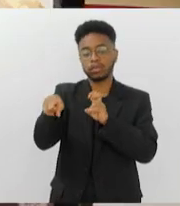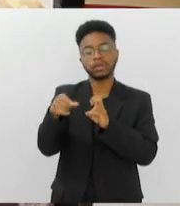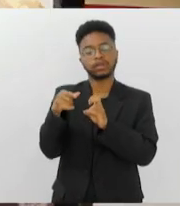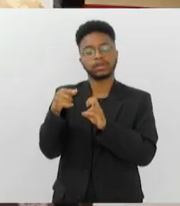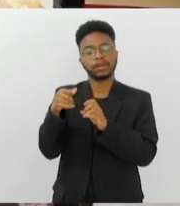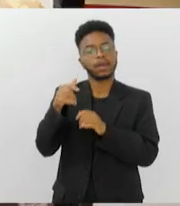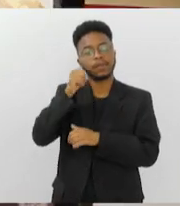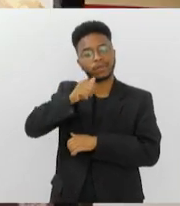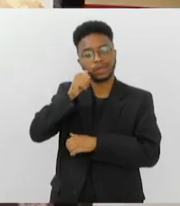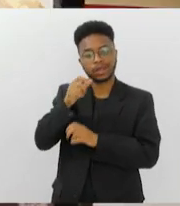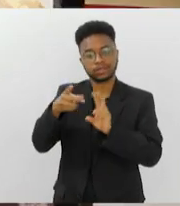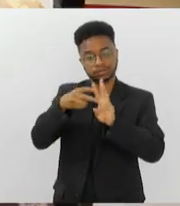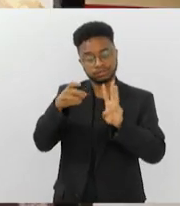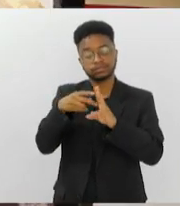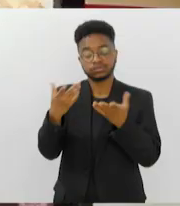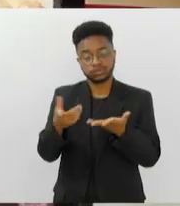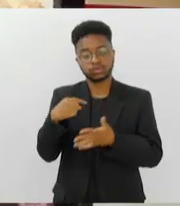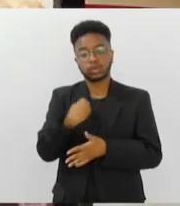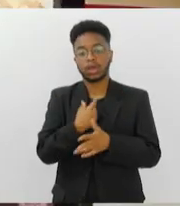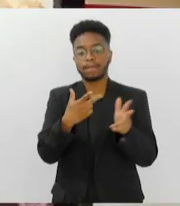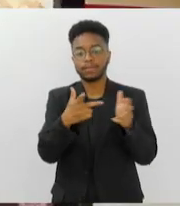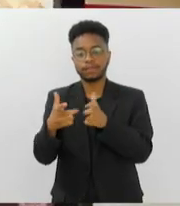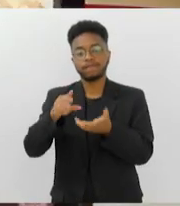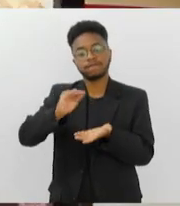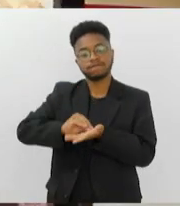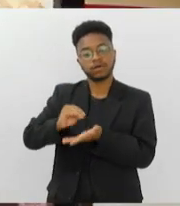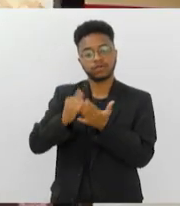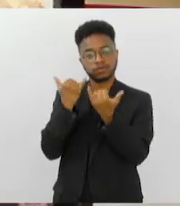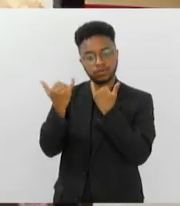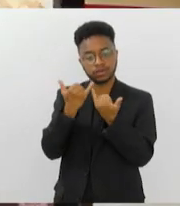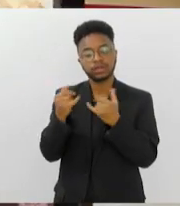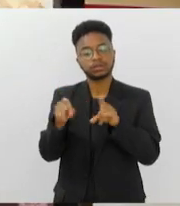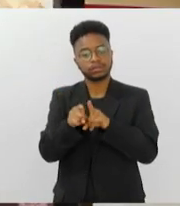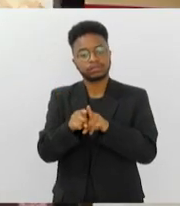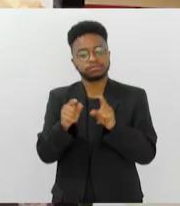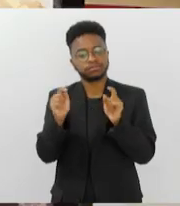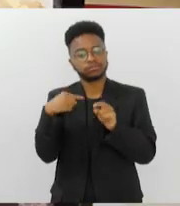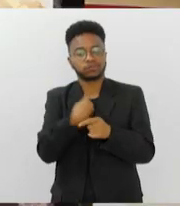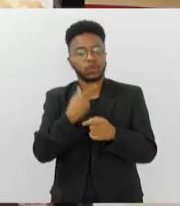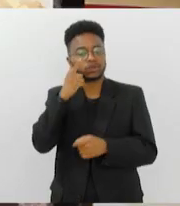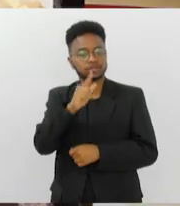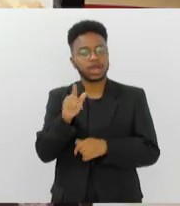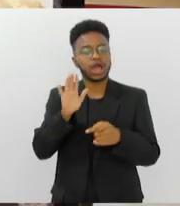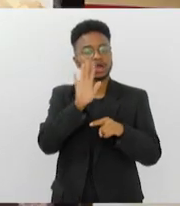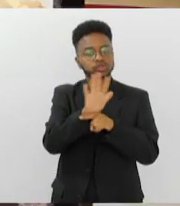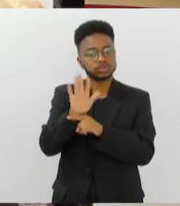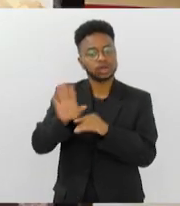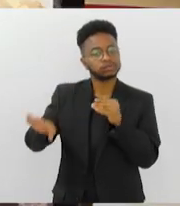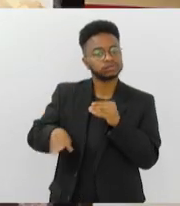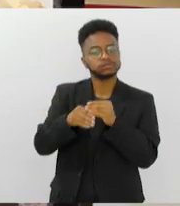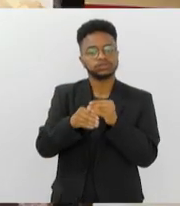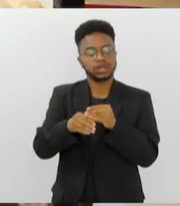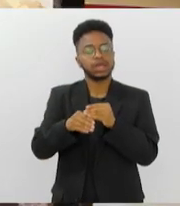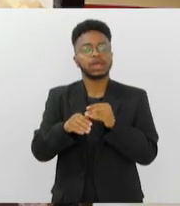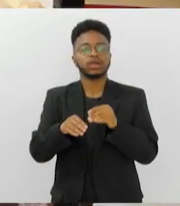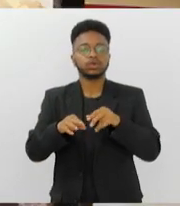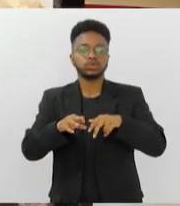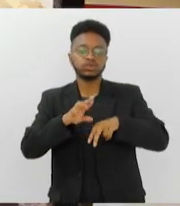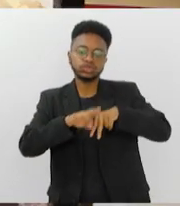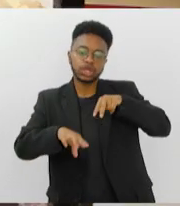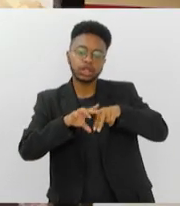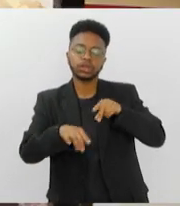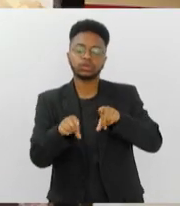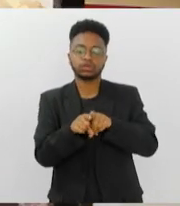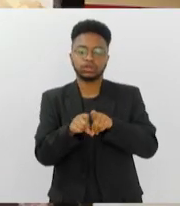informações e que poderíamos contribuir para diminuir a lacuna de gênero e a subrepresentação dos povos indígenas na enciclopédia. Nossos